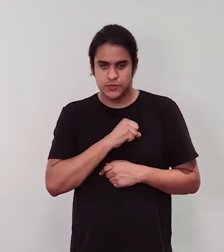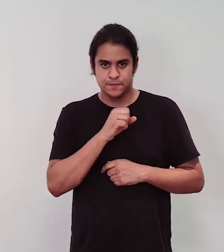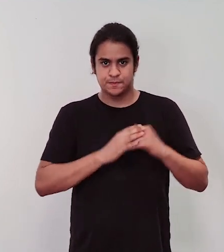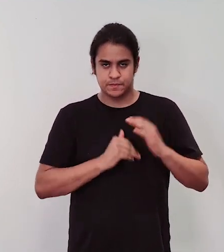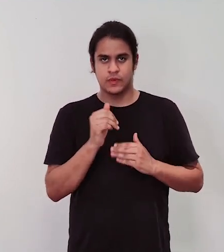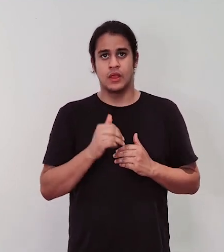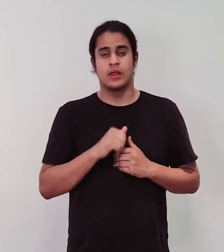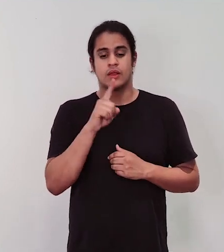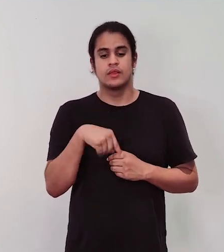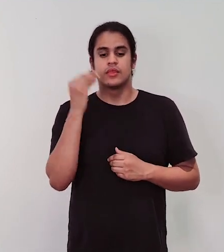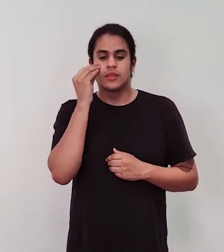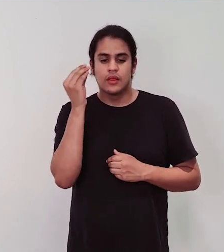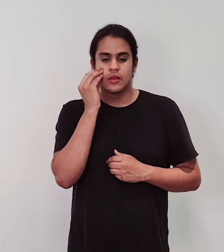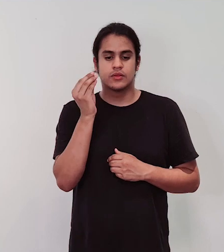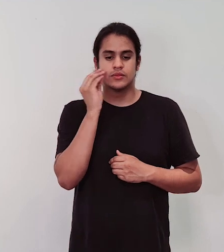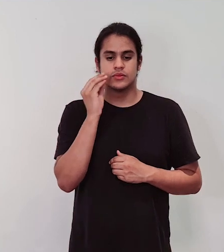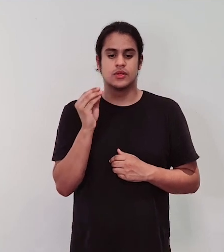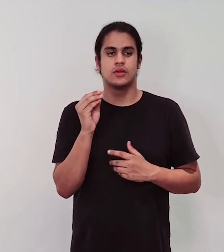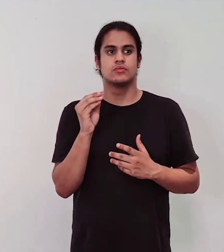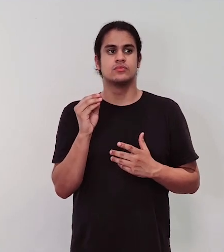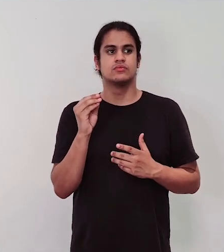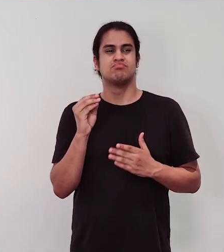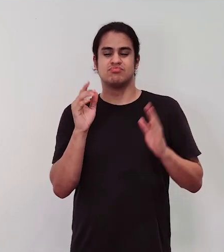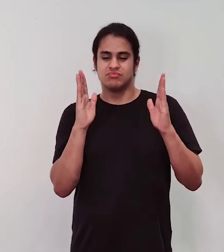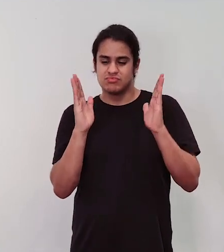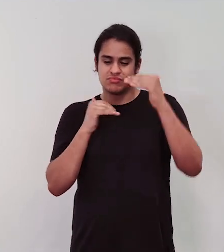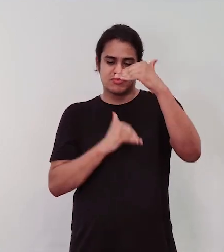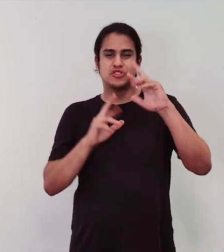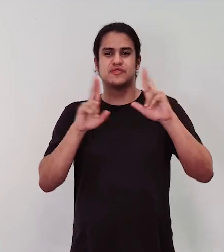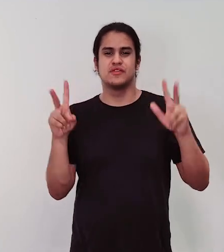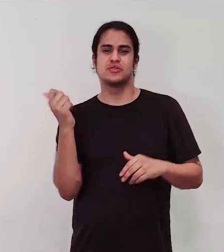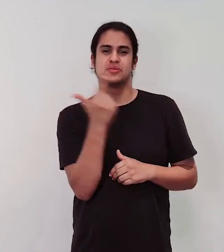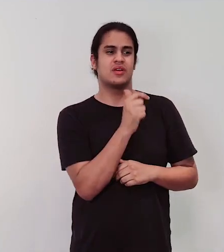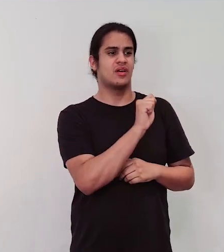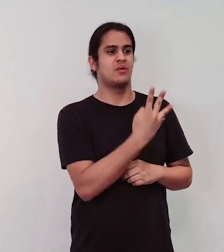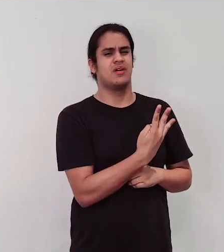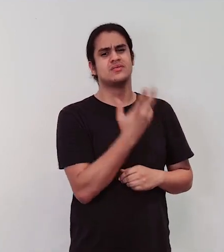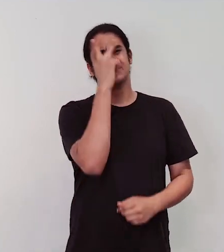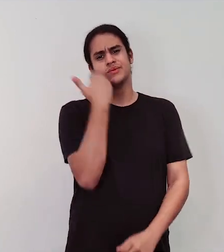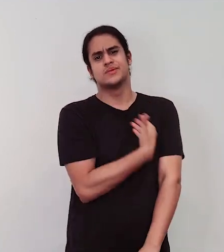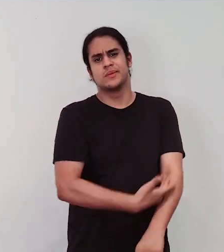formatos que sejam diferentes da folha A4 que é a folha padrão que já vem da sulfite